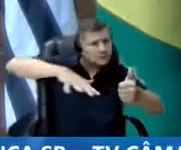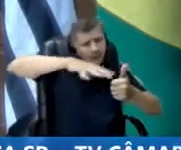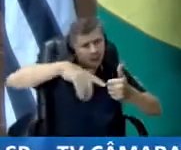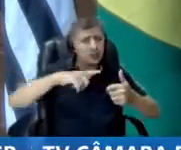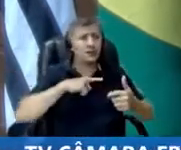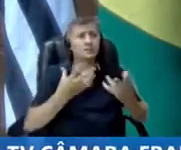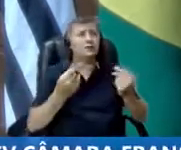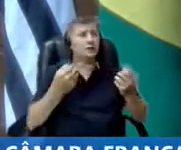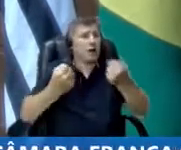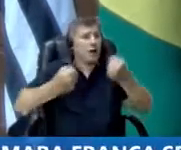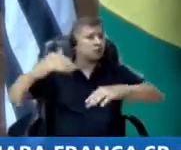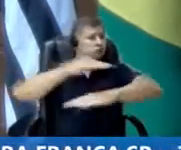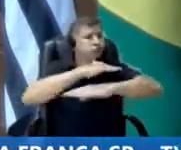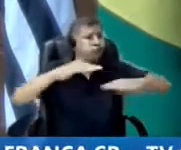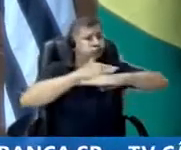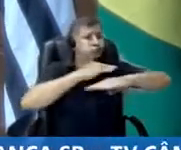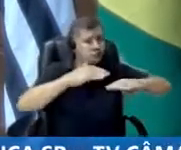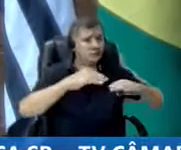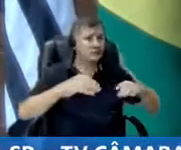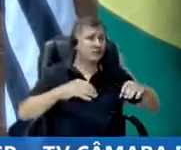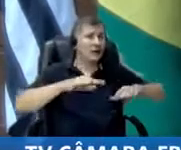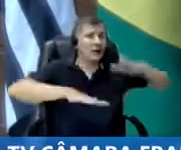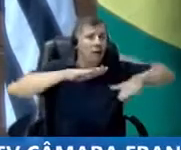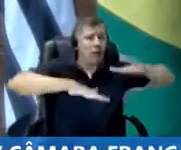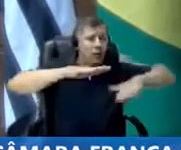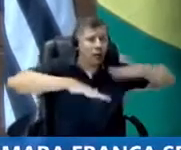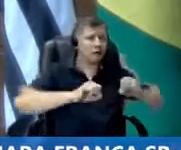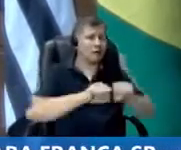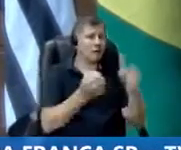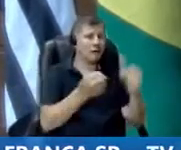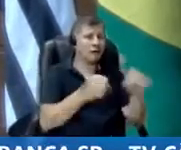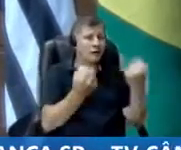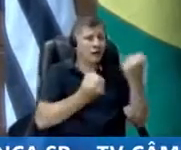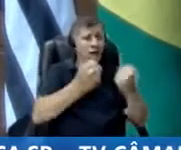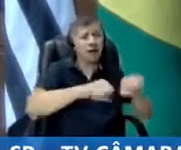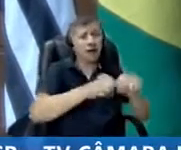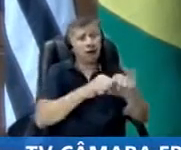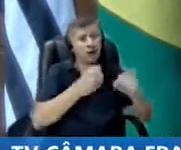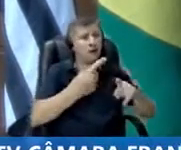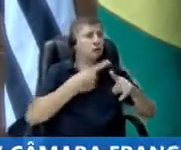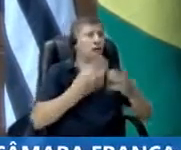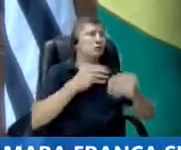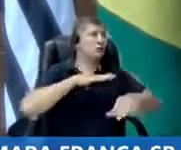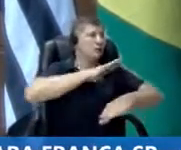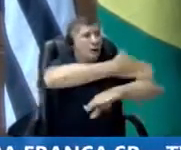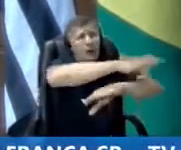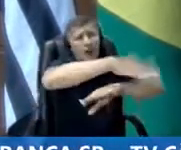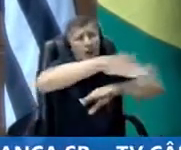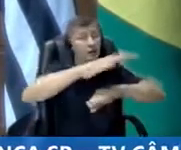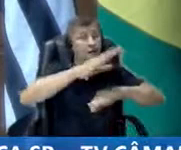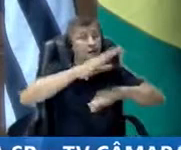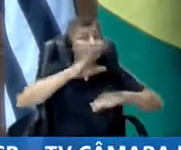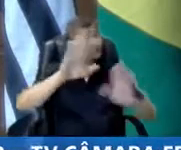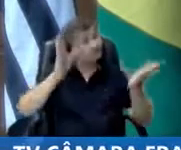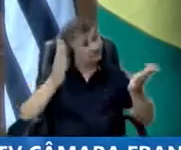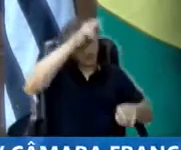que estão acabando com os amortecedores, inclusive o nosso prefeito mora justamente na